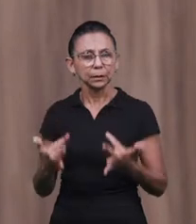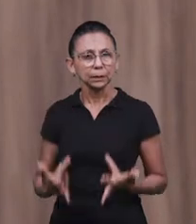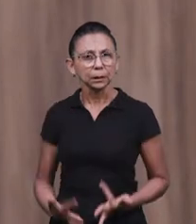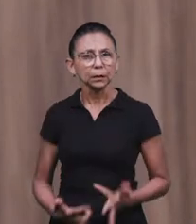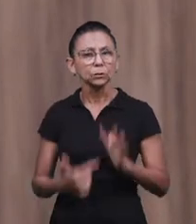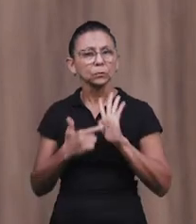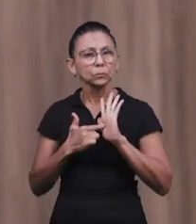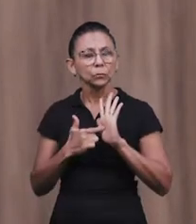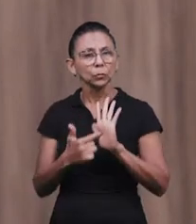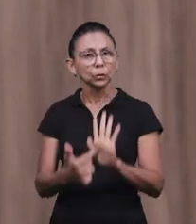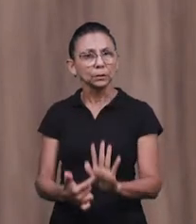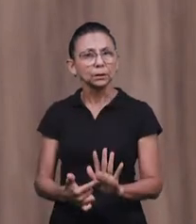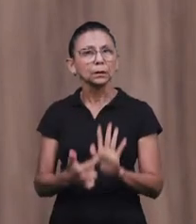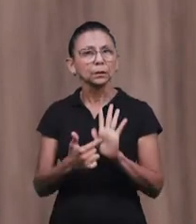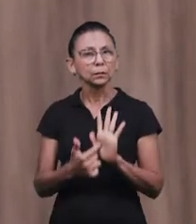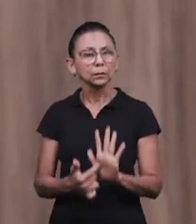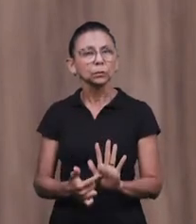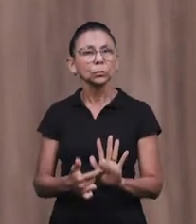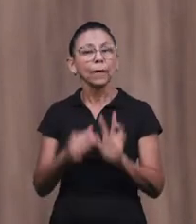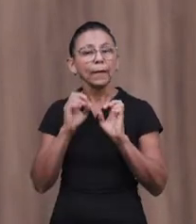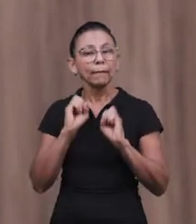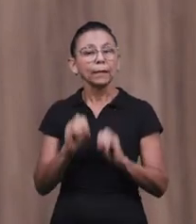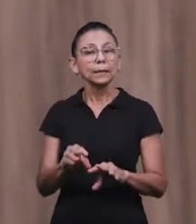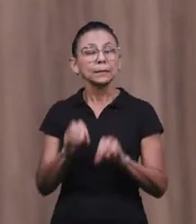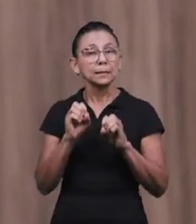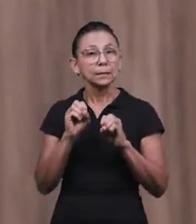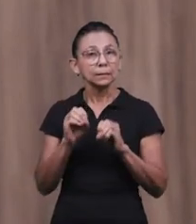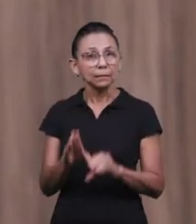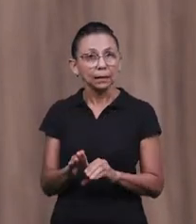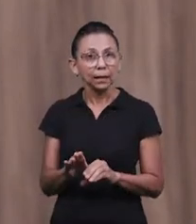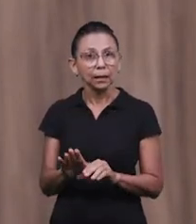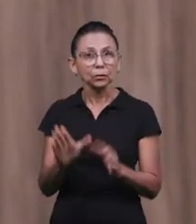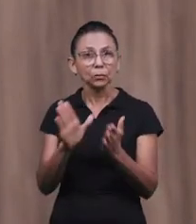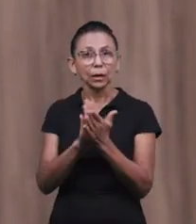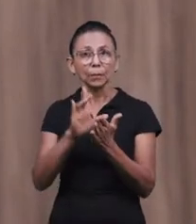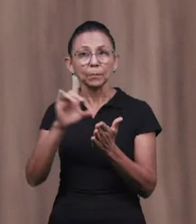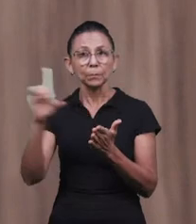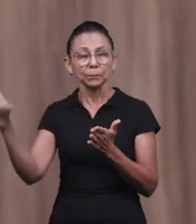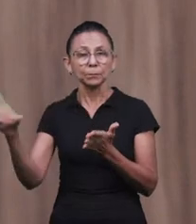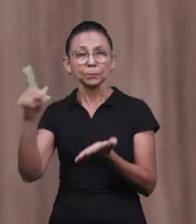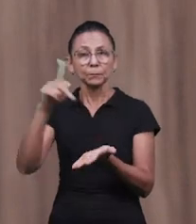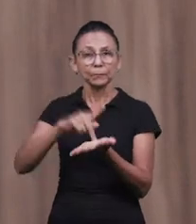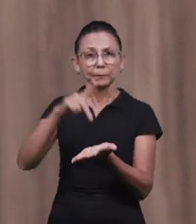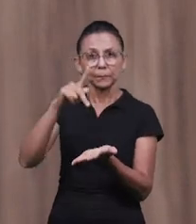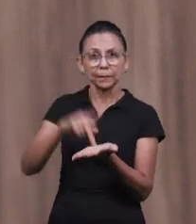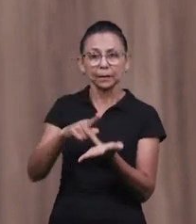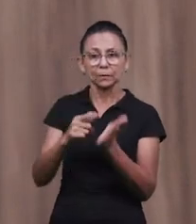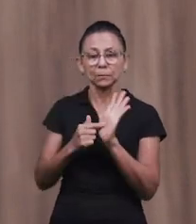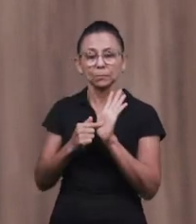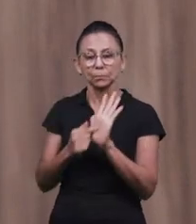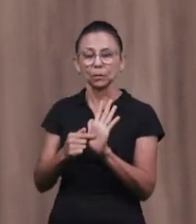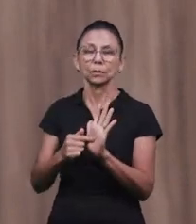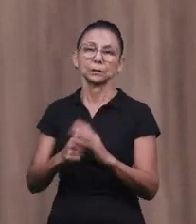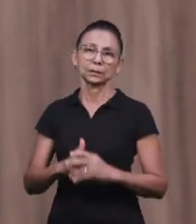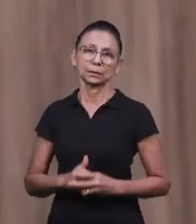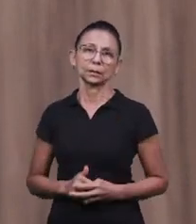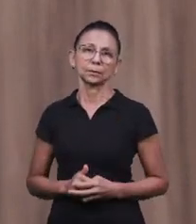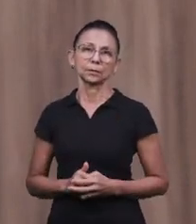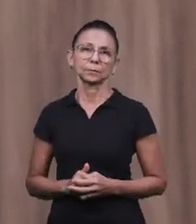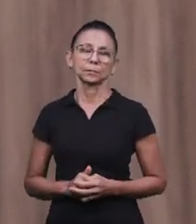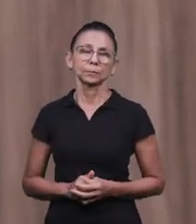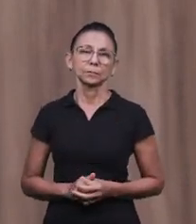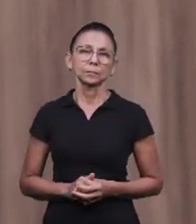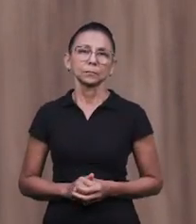mostrando aquilo desde pequenos, aquilo que a palavra retrata, fala. Porque